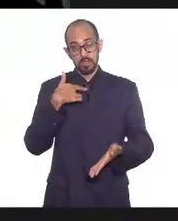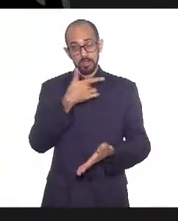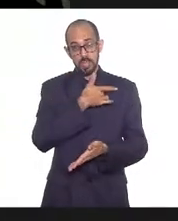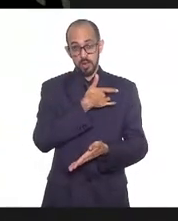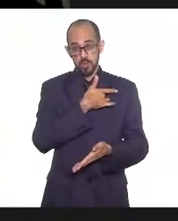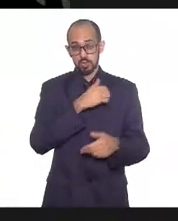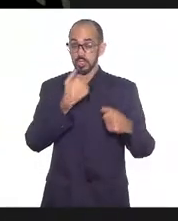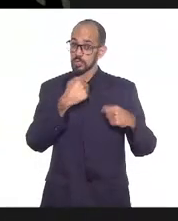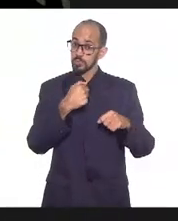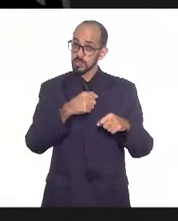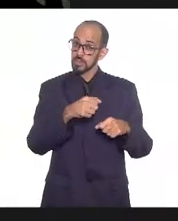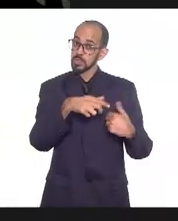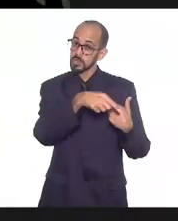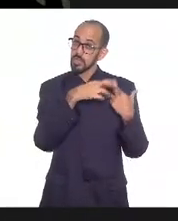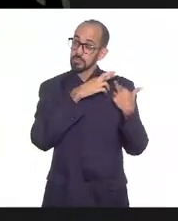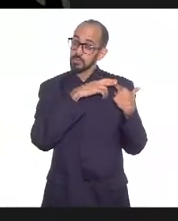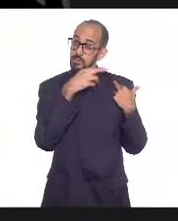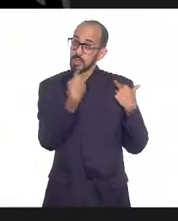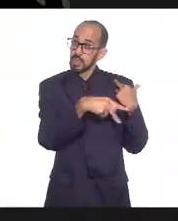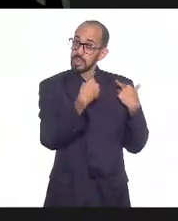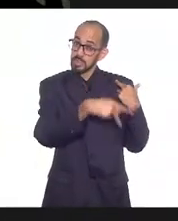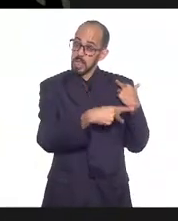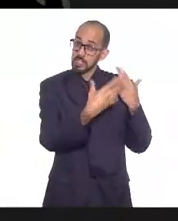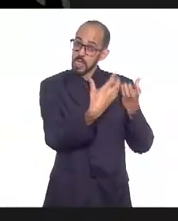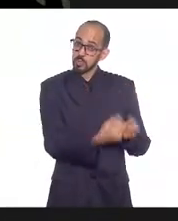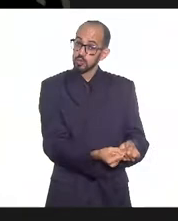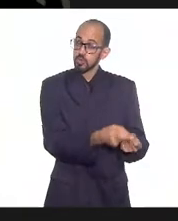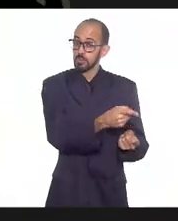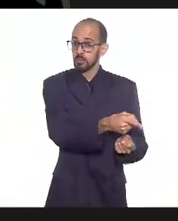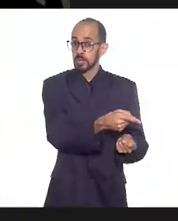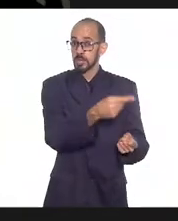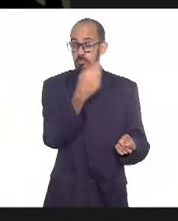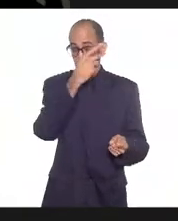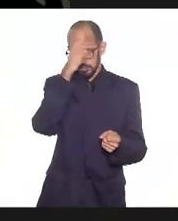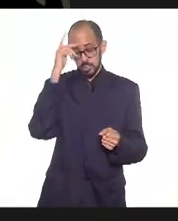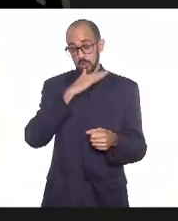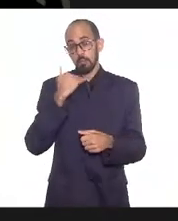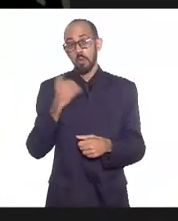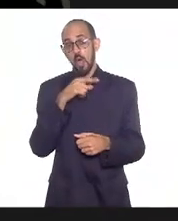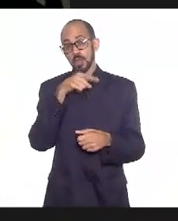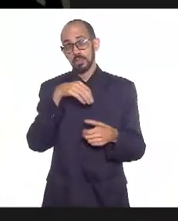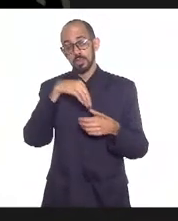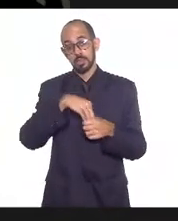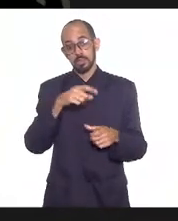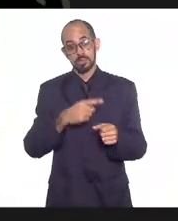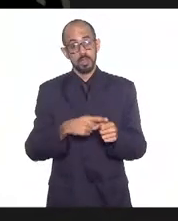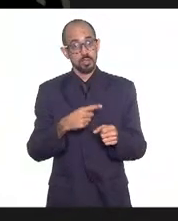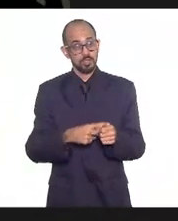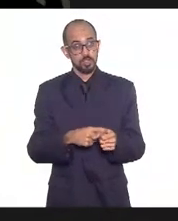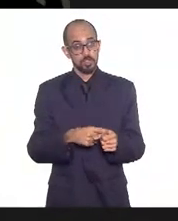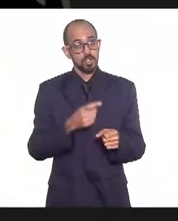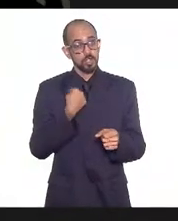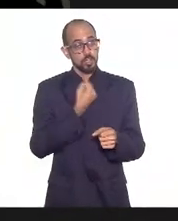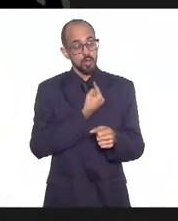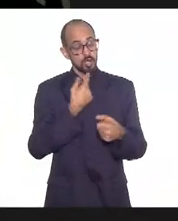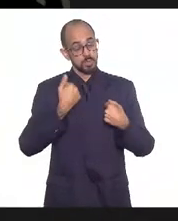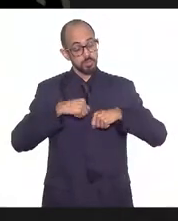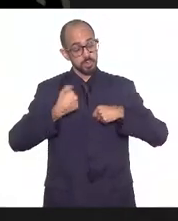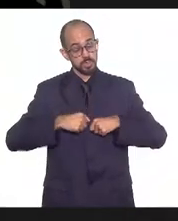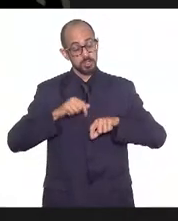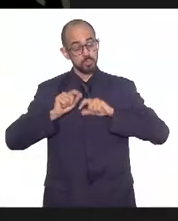eles têm que ser responsabilizados por essas pessoas que estão perdendo suas vítimas. Então, a gente tem que sair aqui